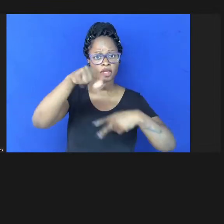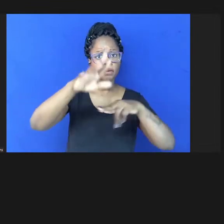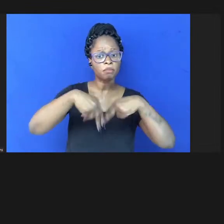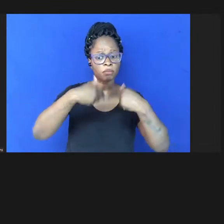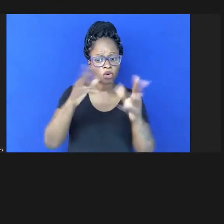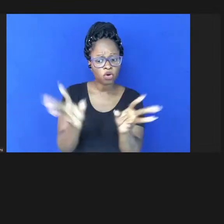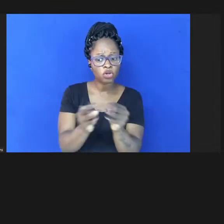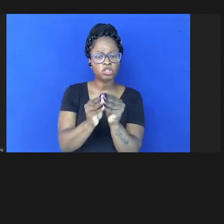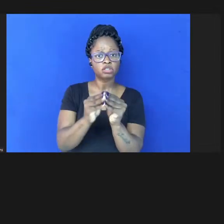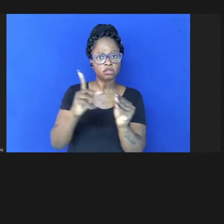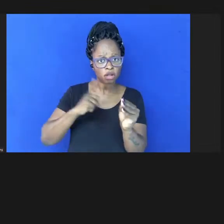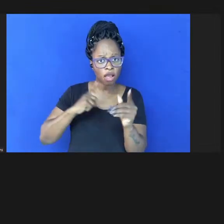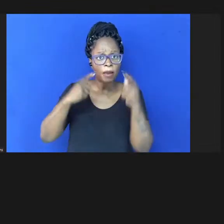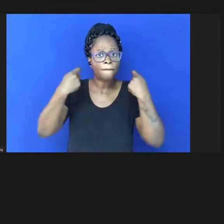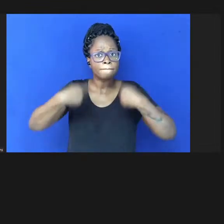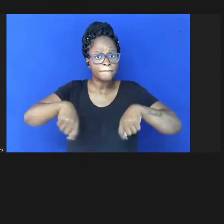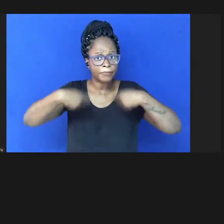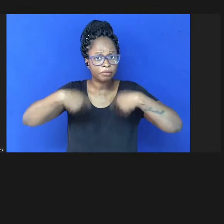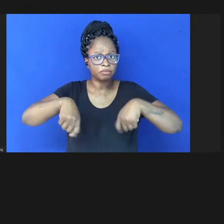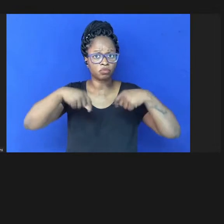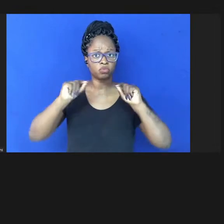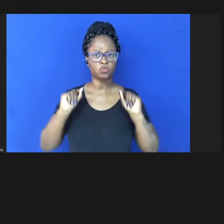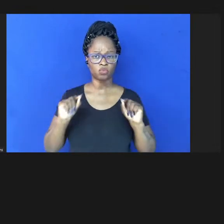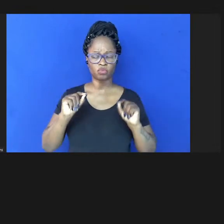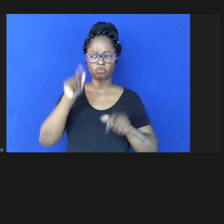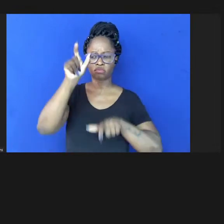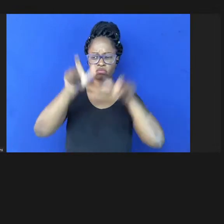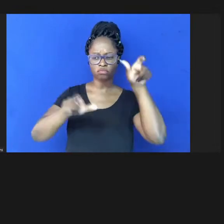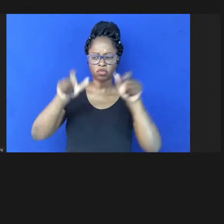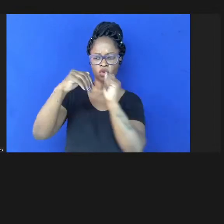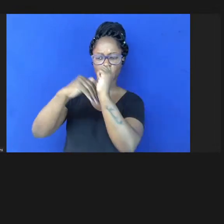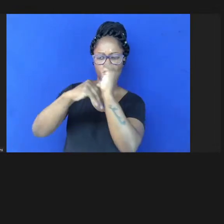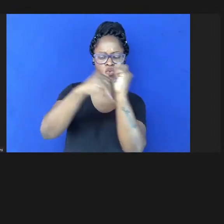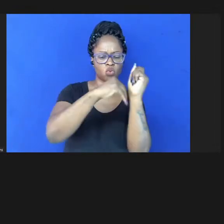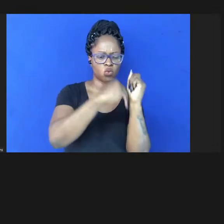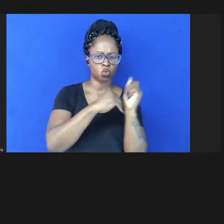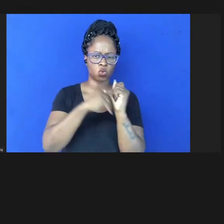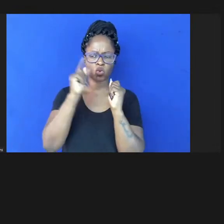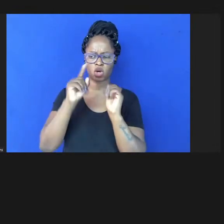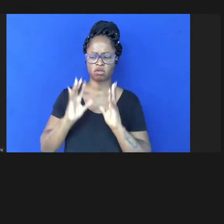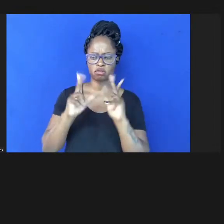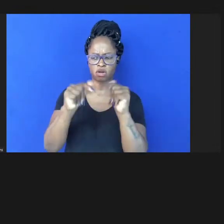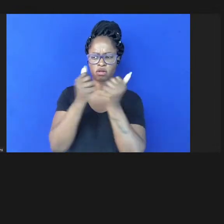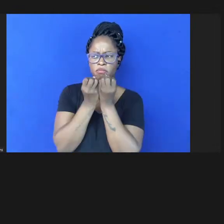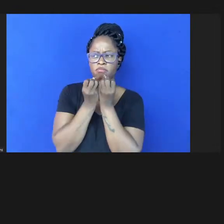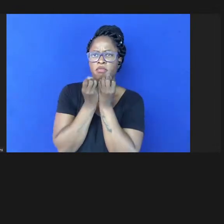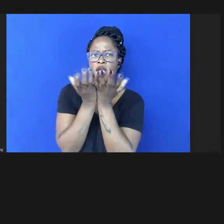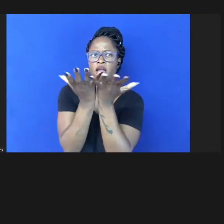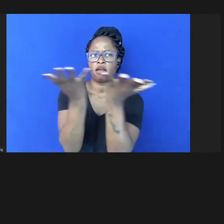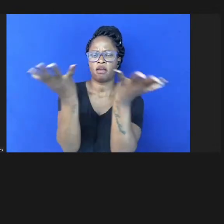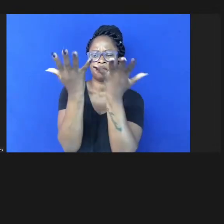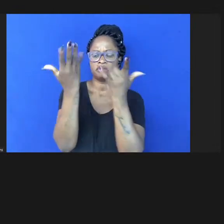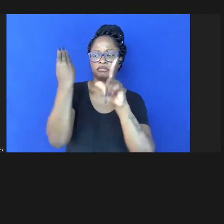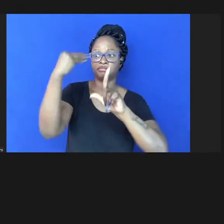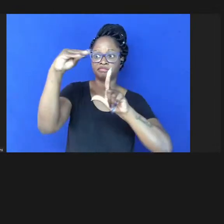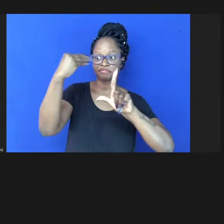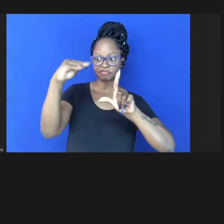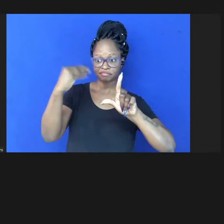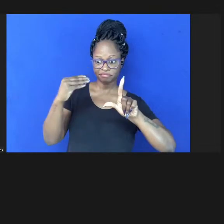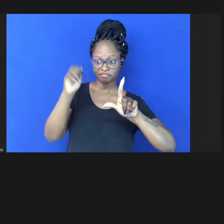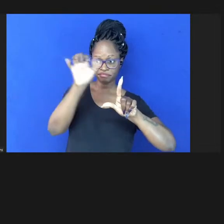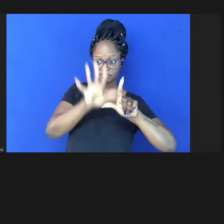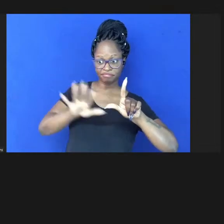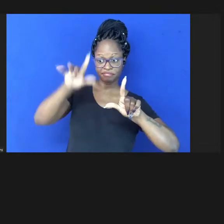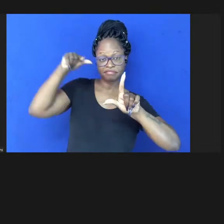que requer que esses códigos sejam totalmente compartilhados de uma maneira que esteja dentro